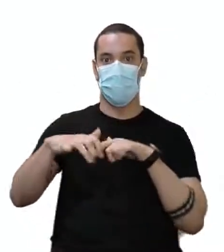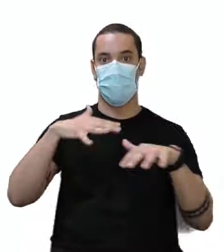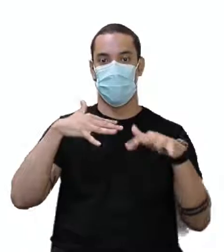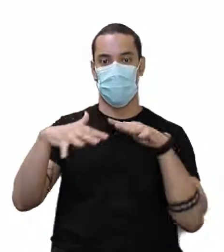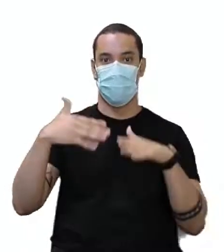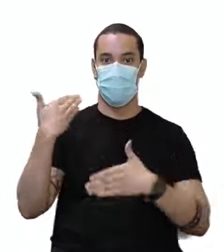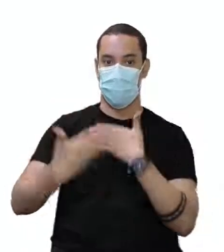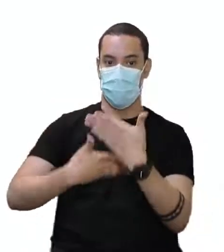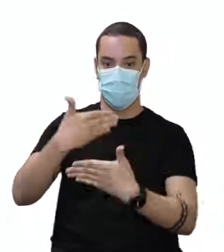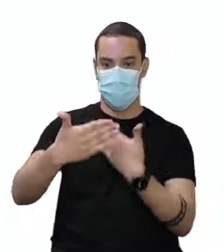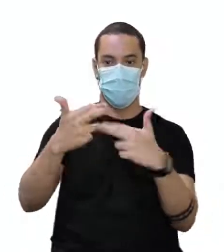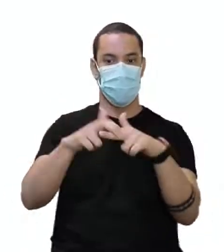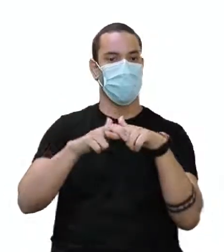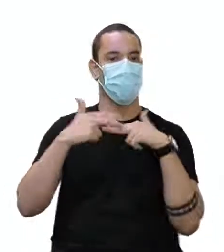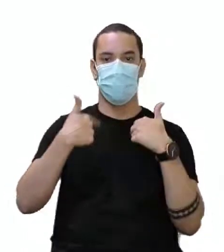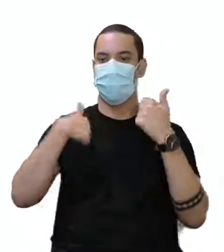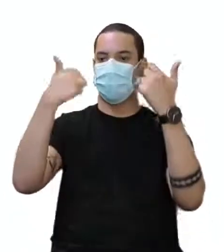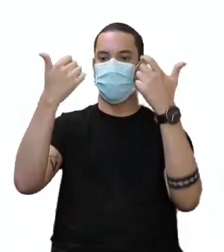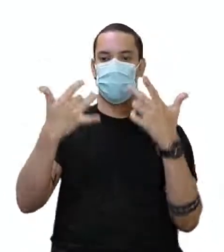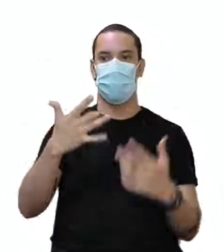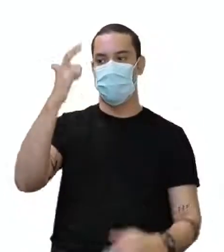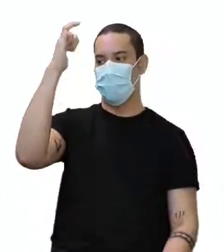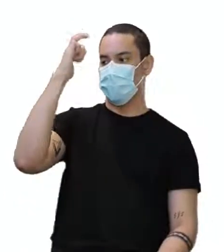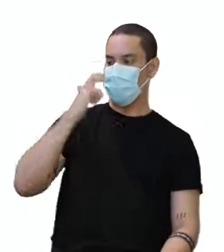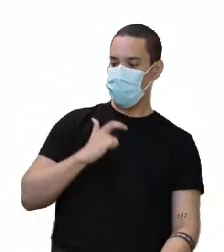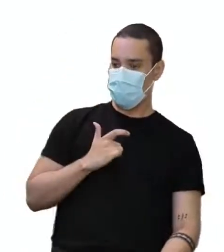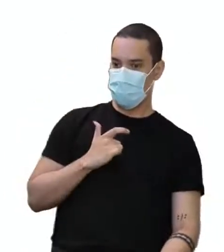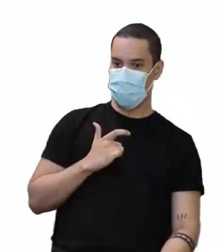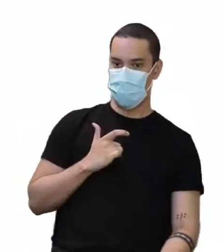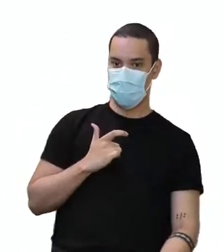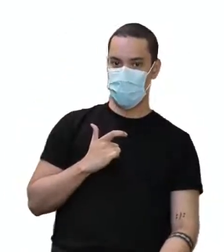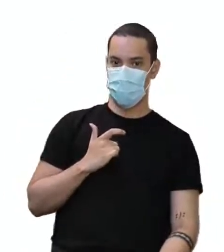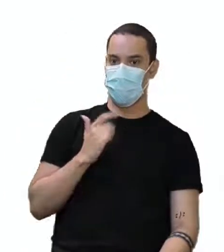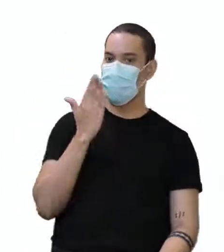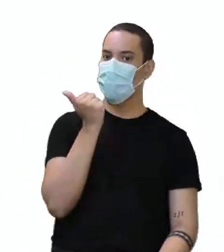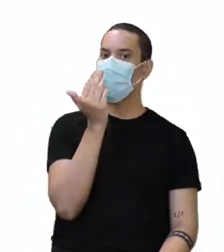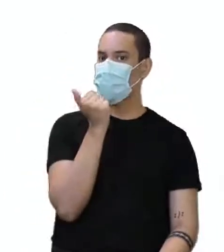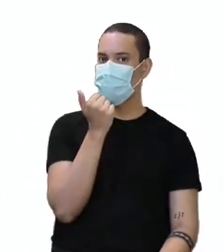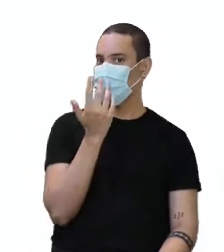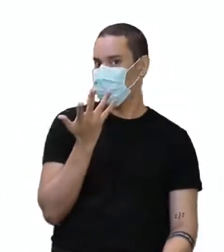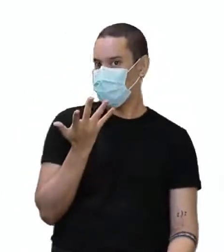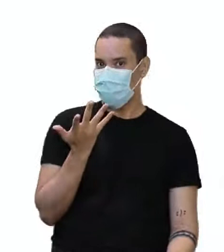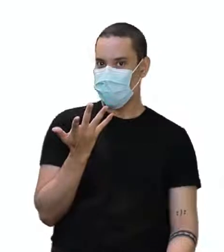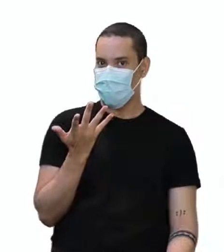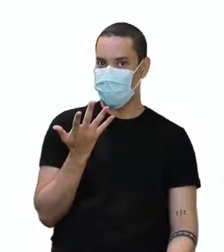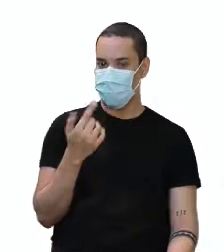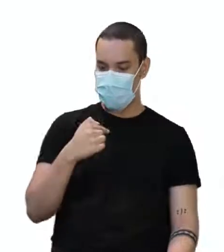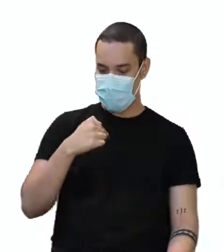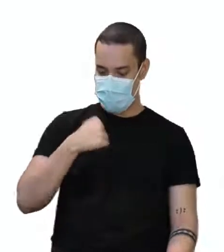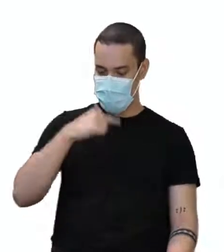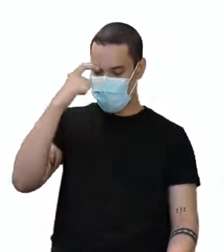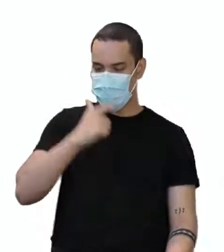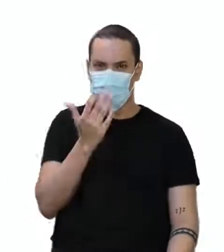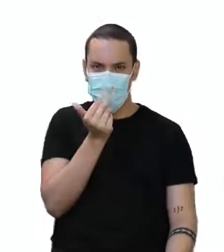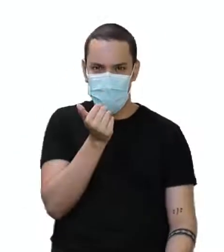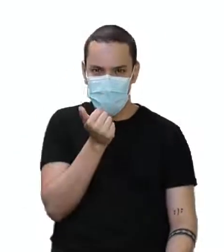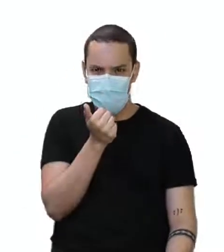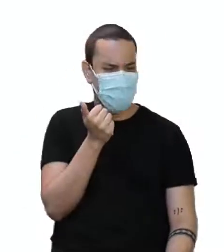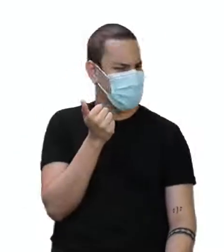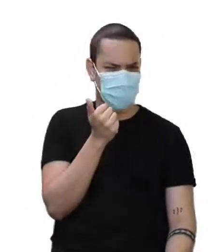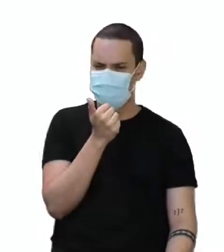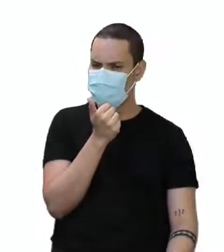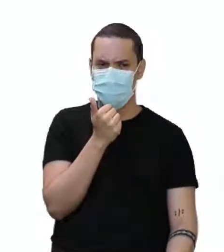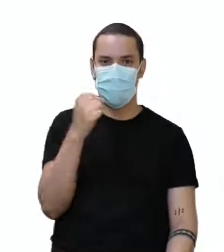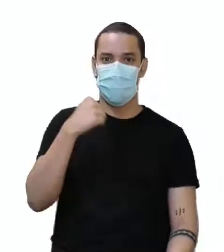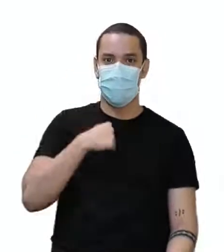em andamento. Então, não pode falar, eu sou comendo em casa. Eu, aliás, eu sou não, porque é